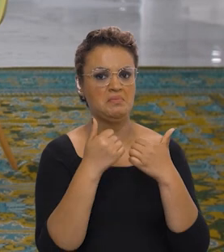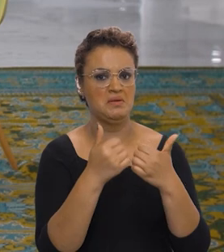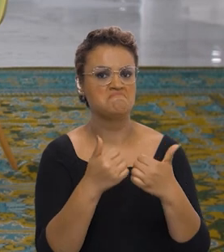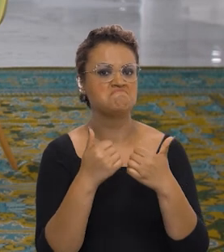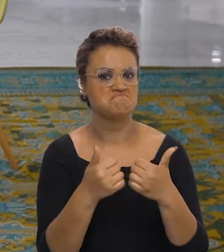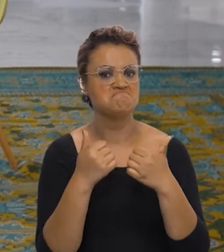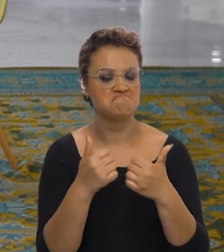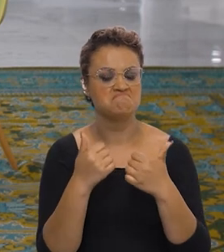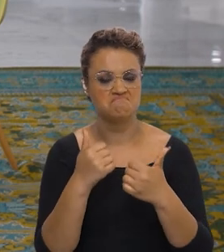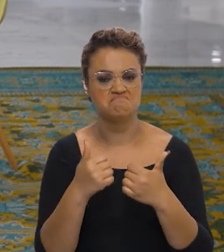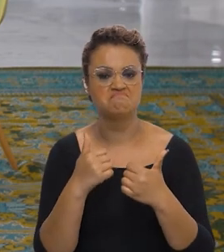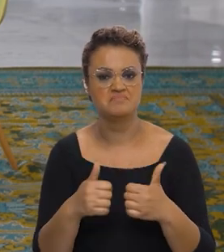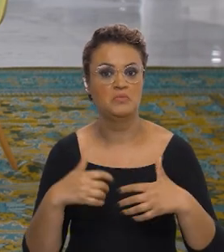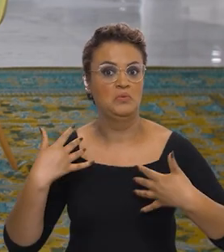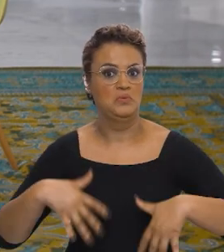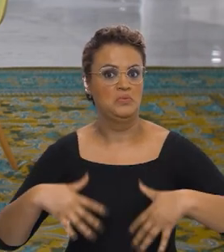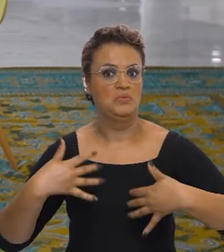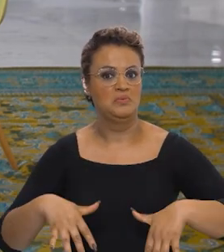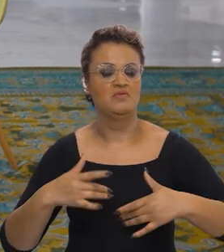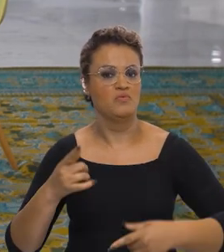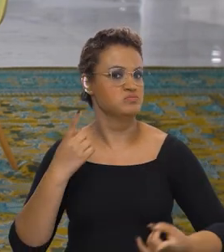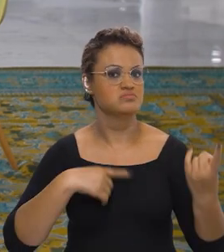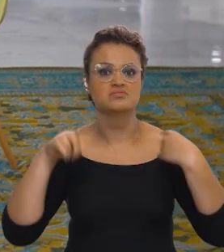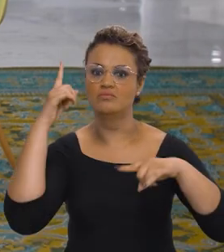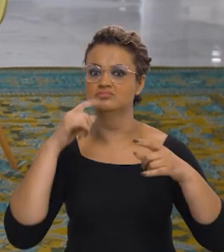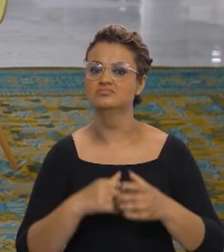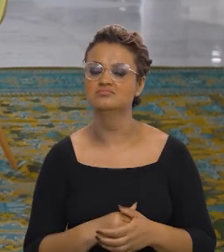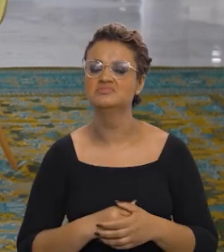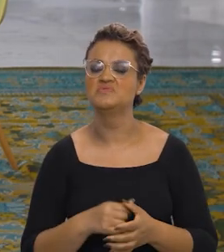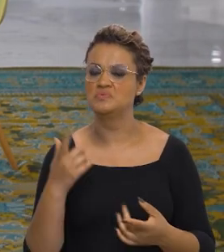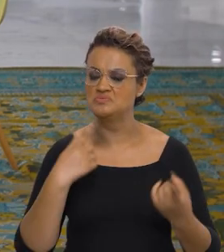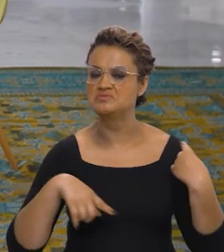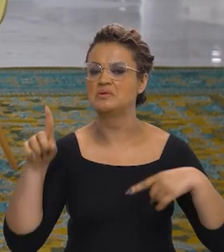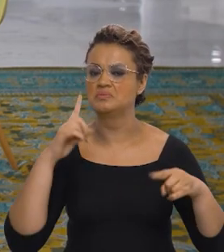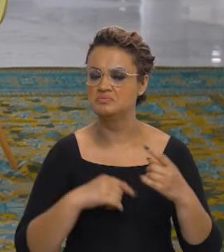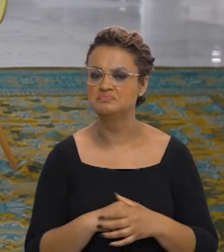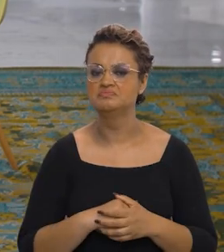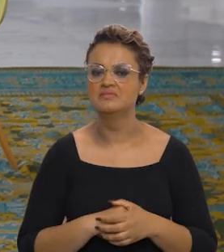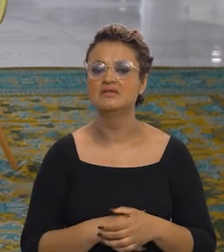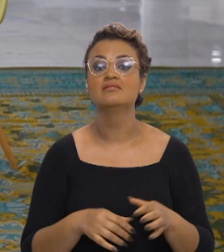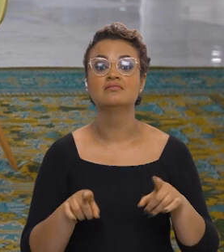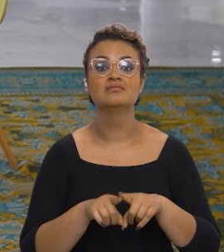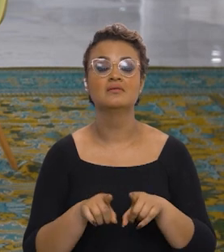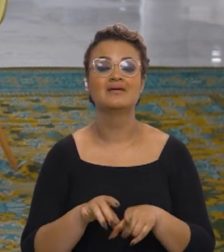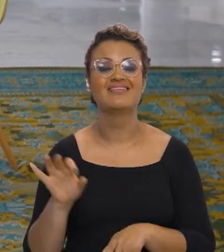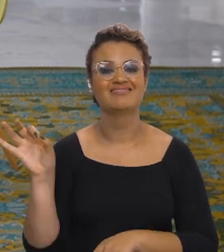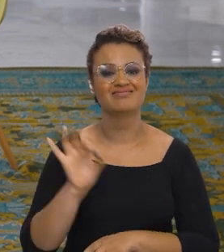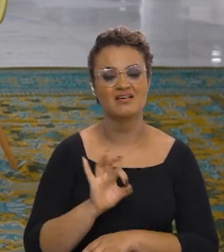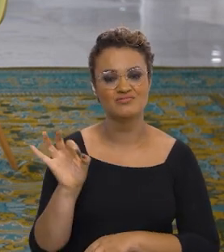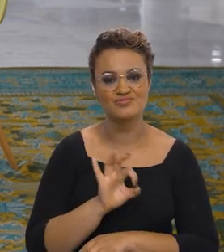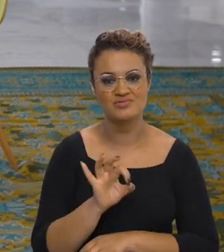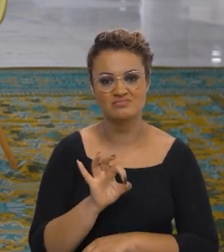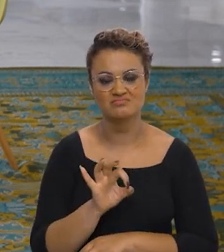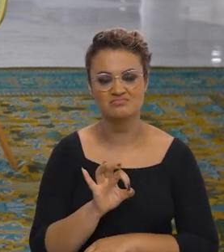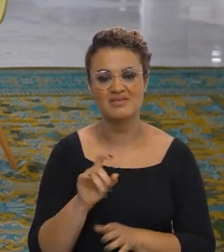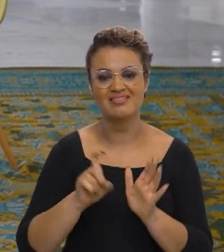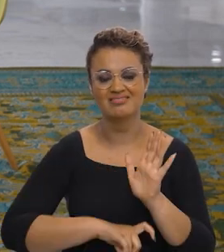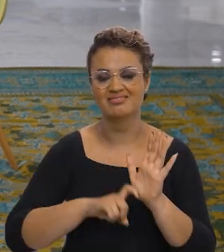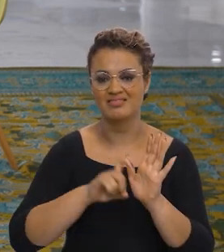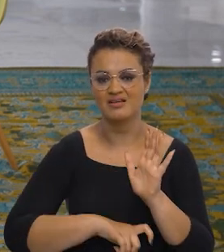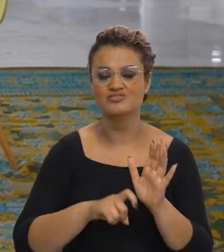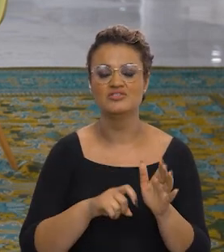PIB chinês, né? De tão alto que foi. Tivemos um salto, né? Tivemos um salto. época também a taxa de